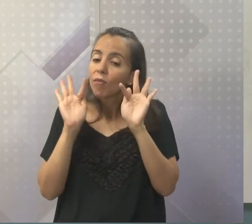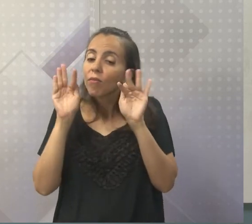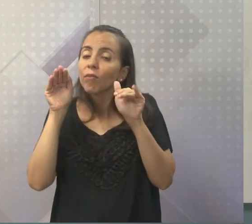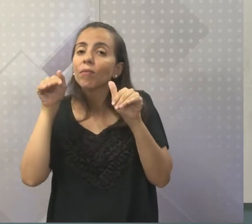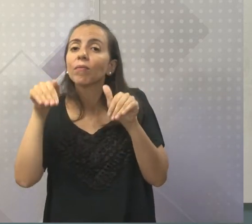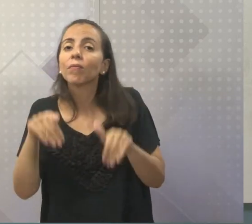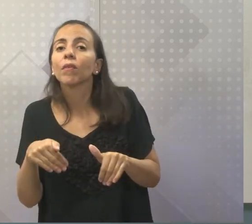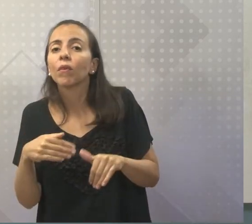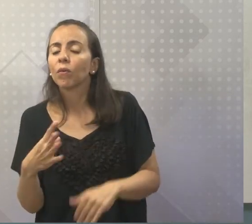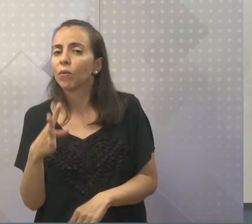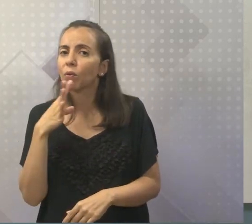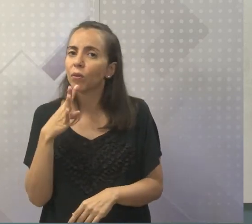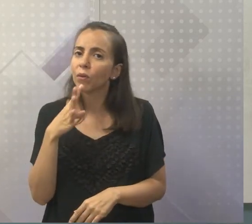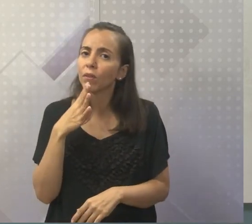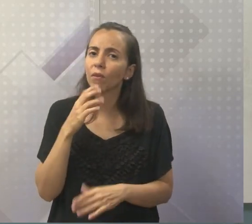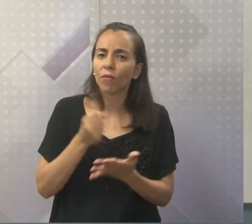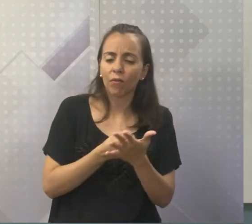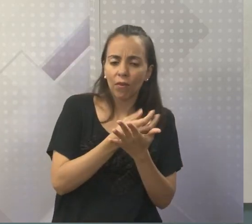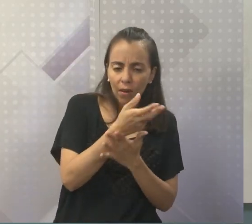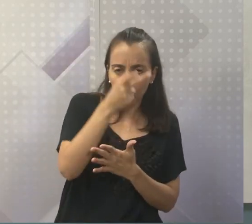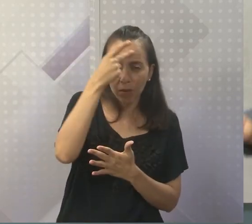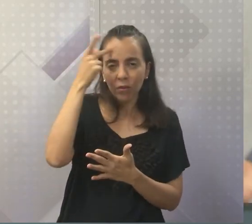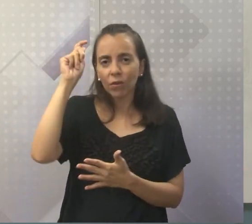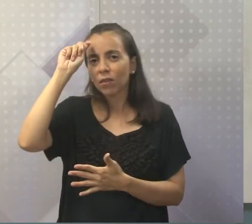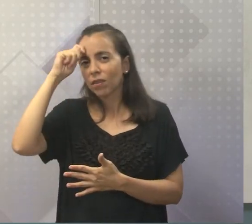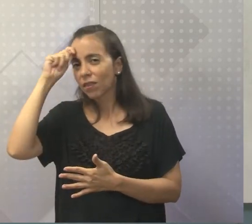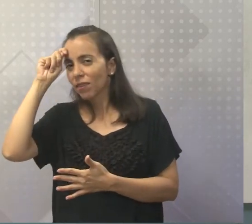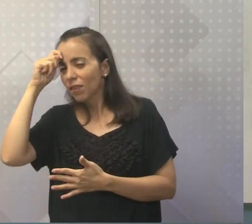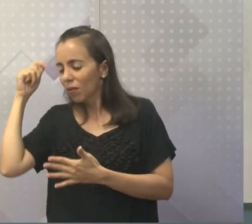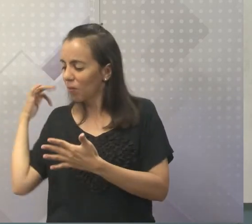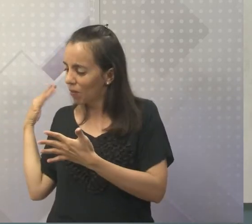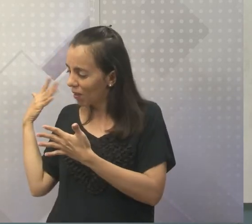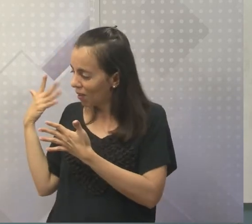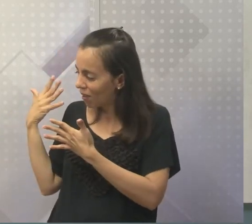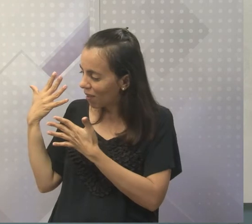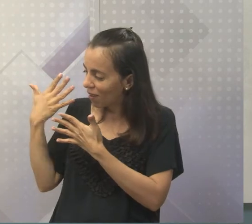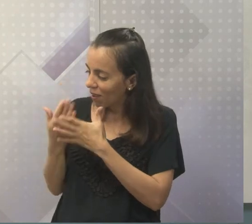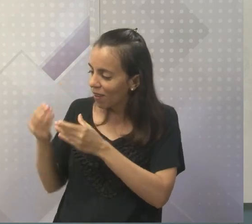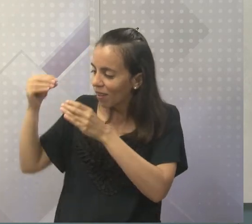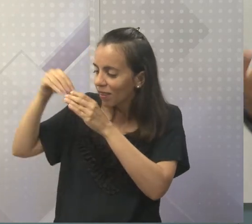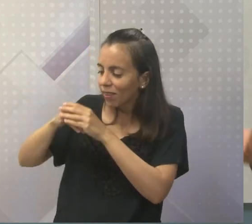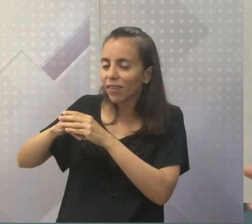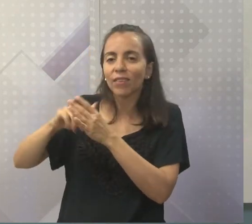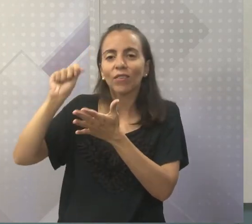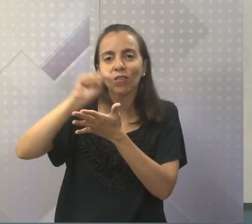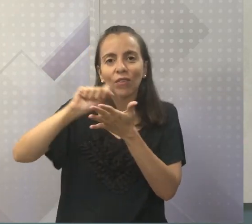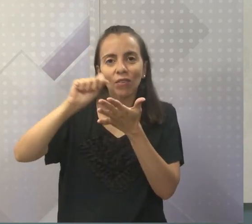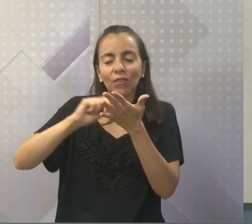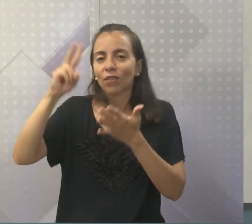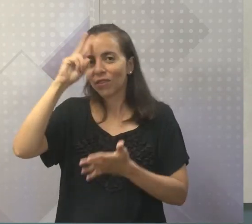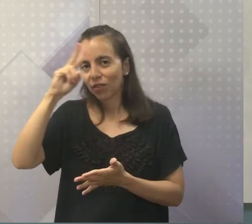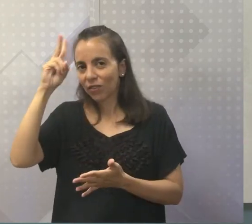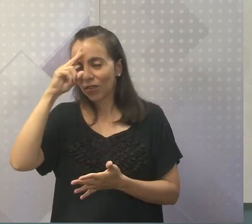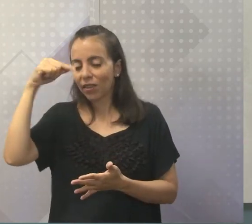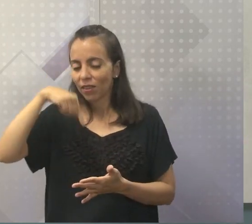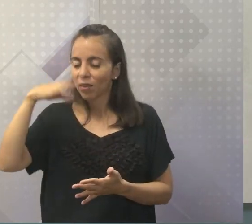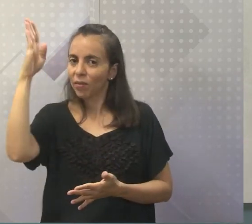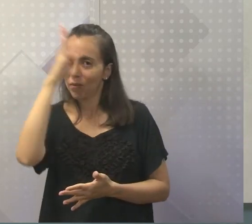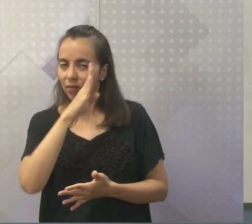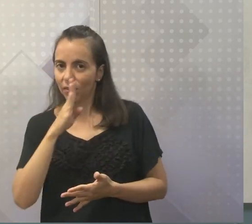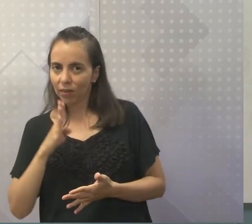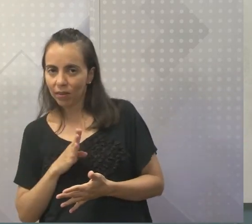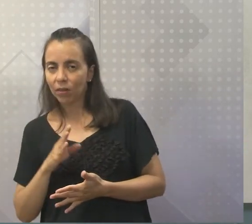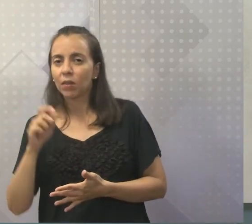Conhecemos negros que fizeram parte da nossa história, né? Negros abolicionistas, não é verdade?